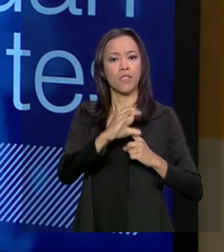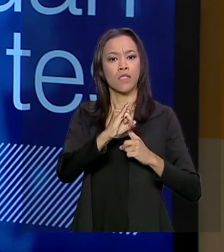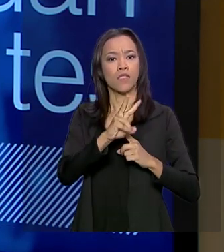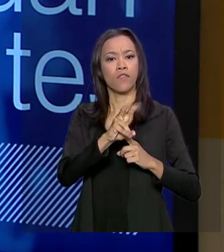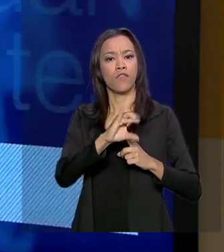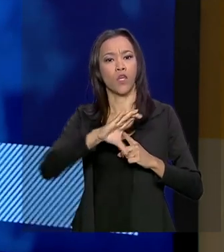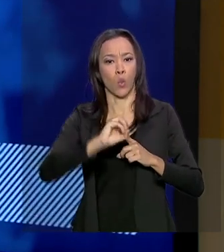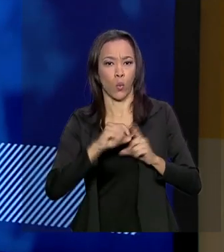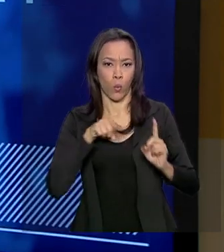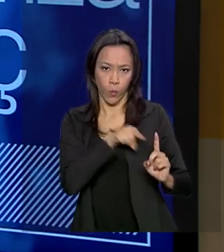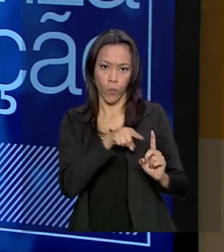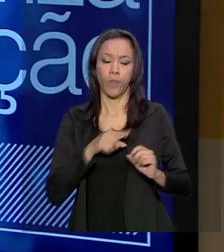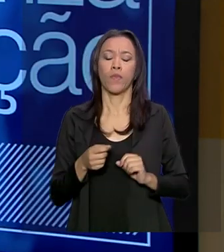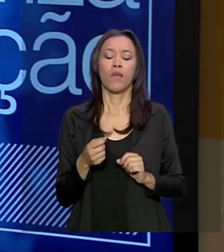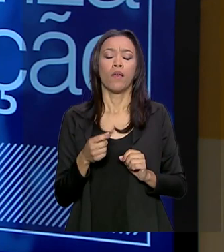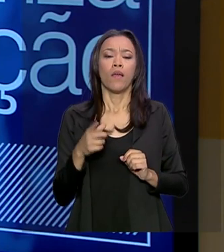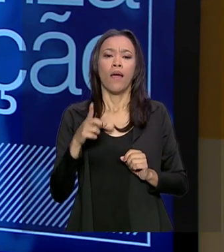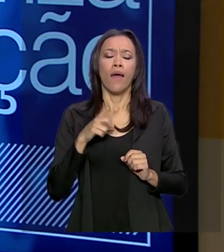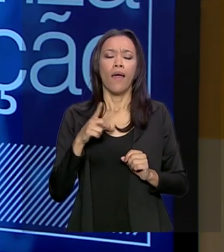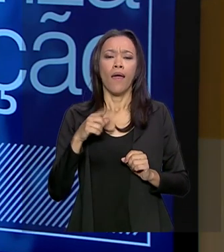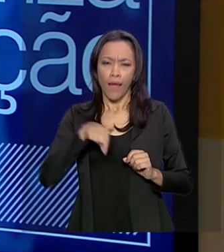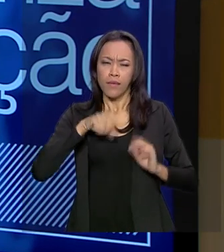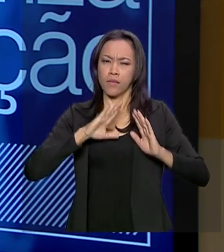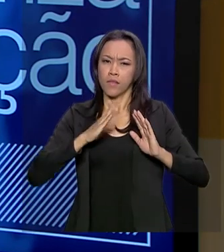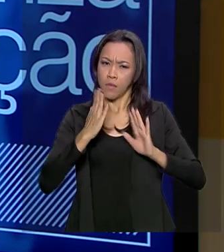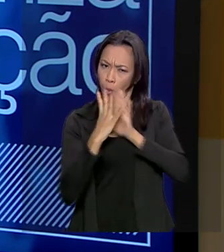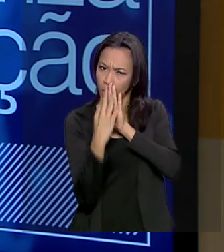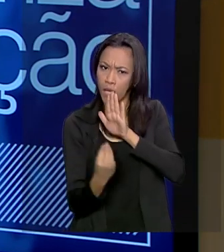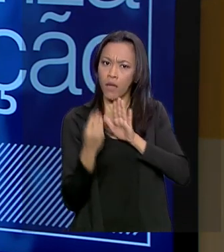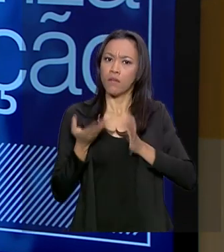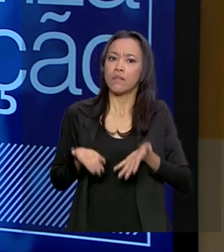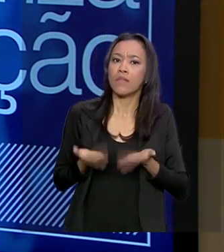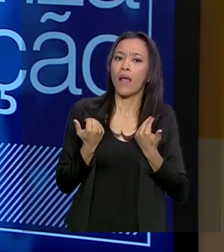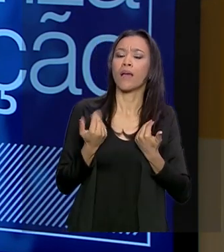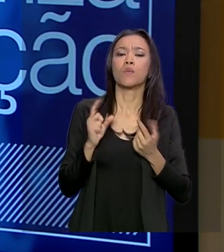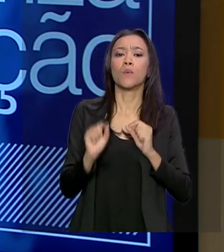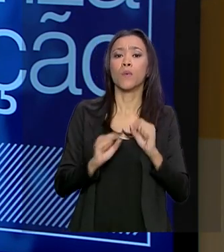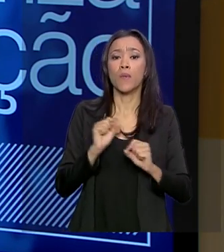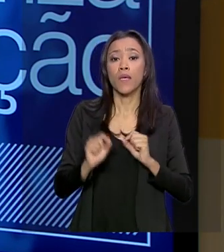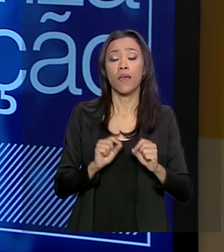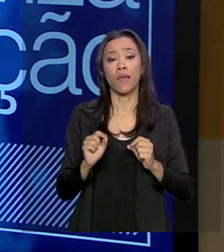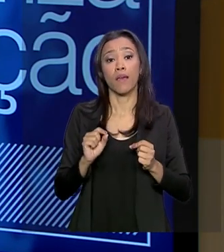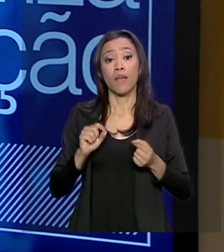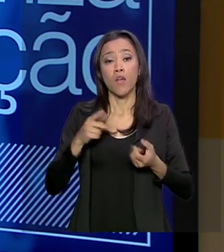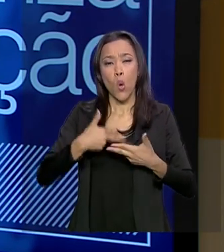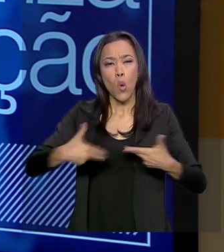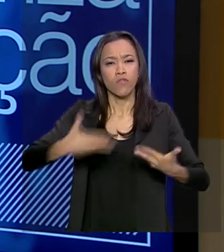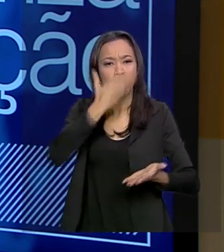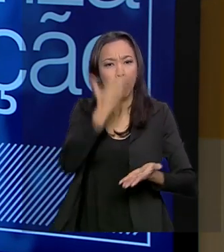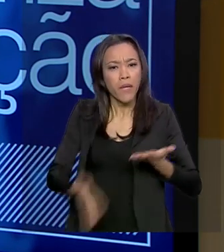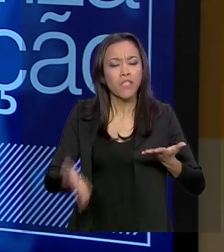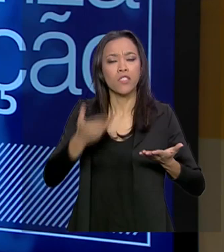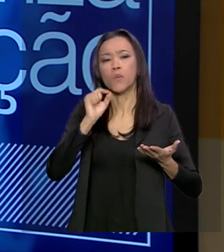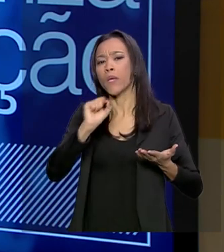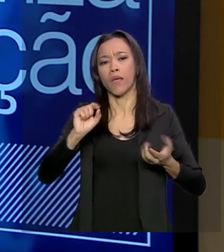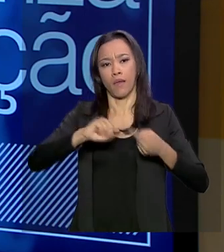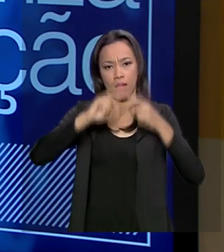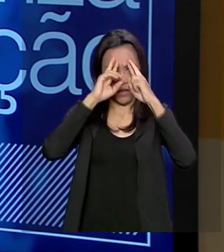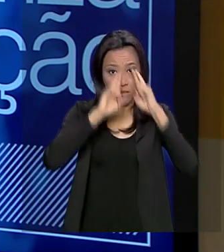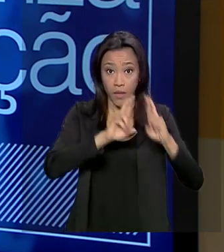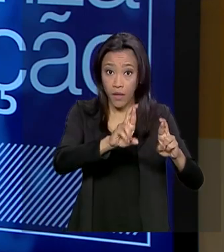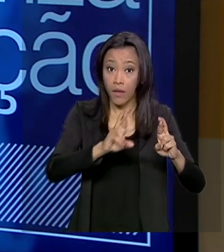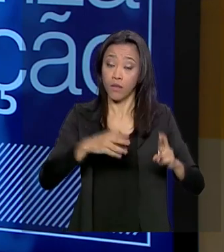Ela resgata um pouco desse ambiente escolar que foi perdido, de respeito aos colegas, de